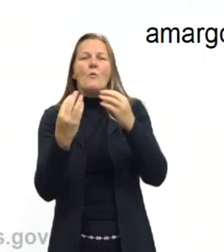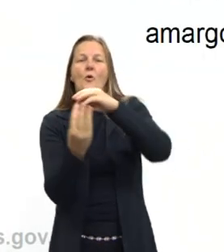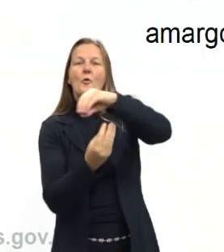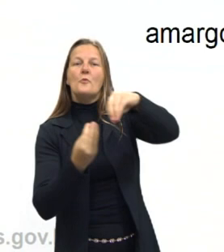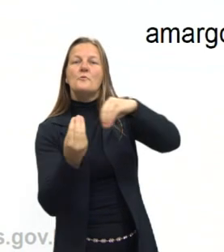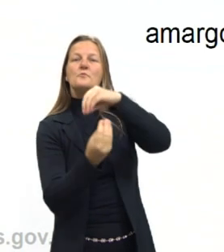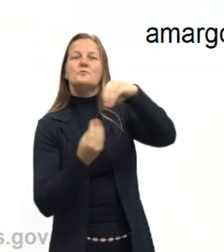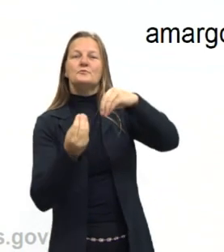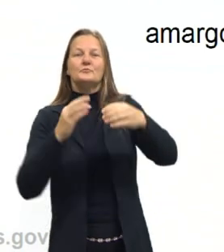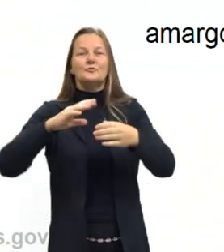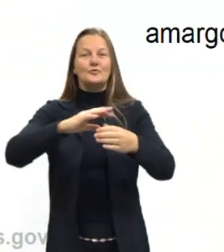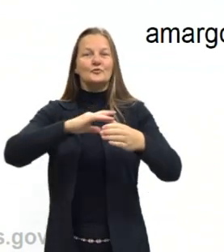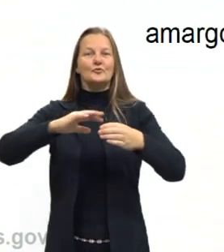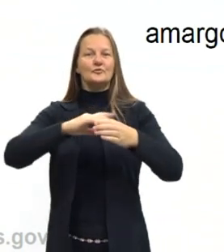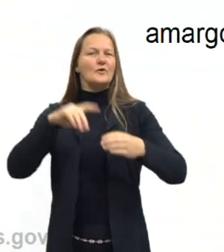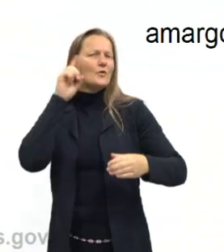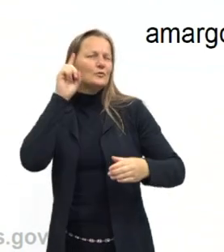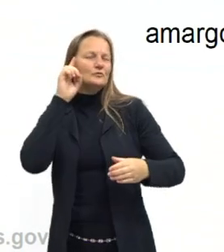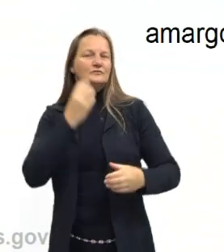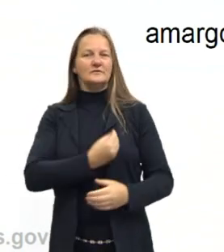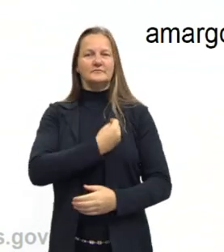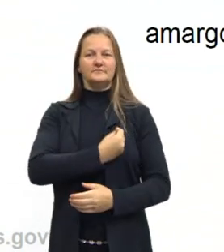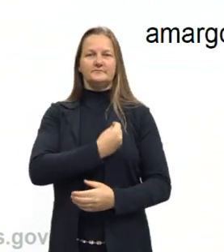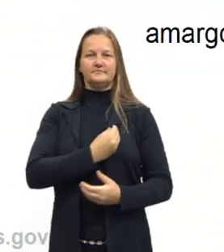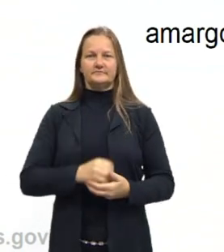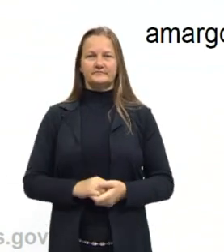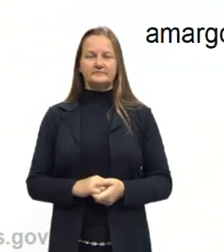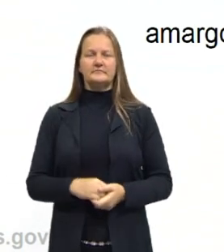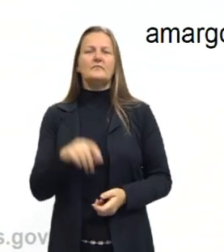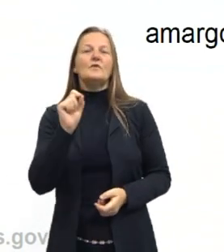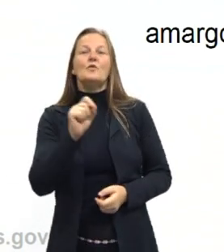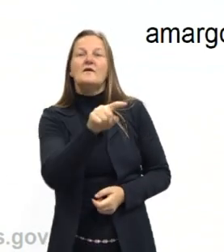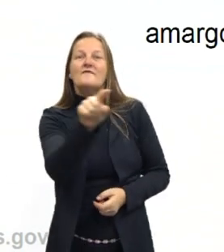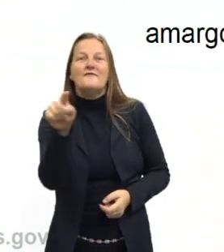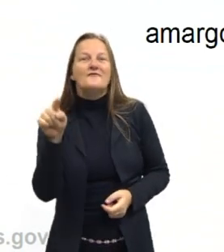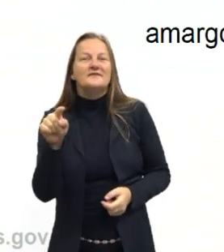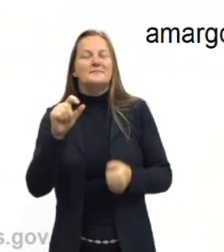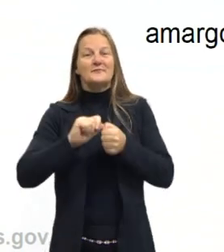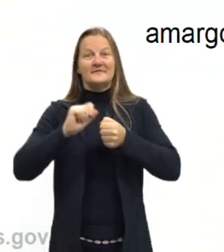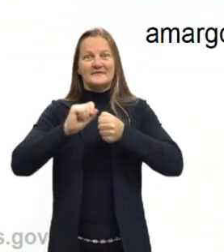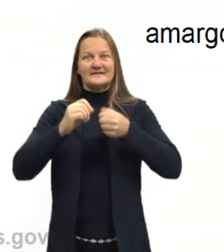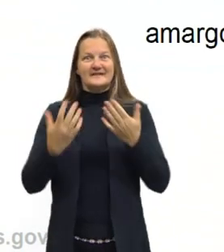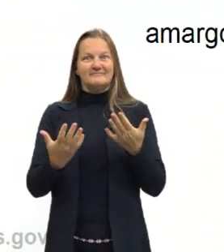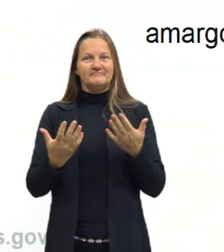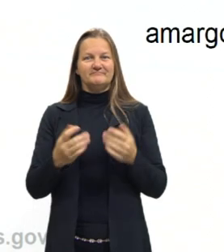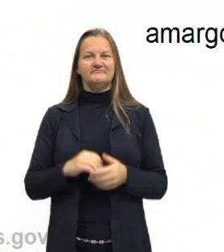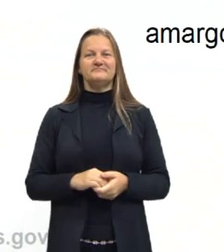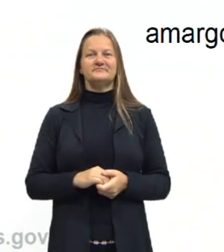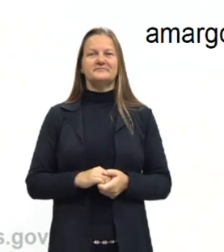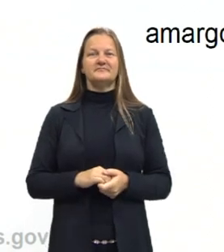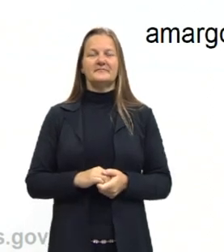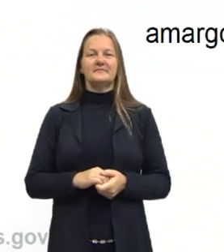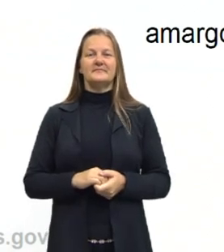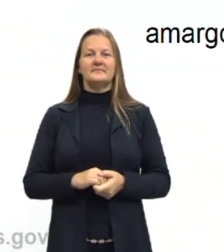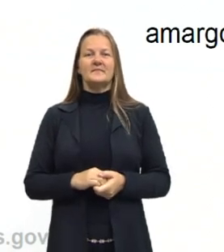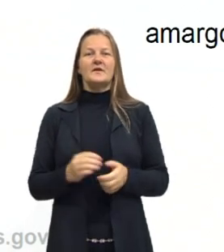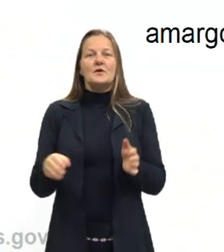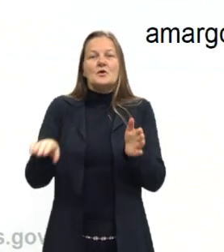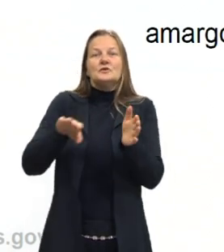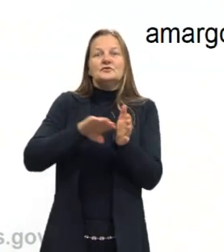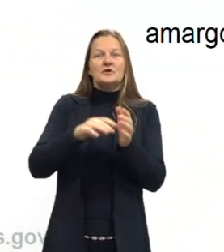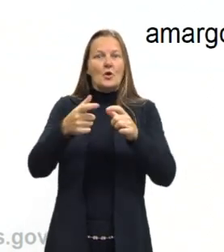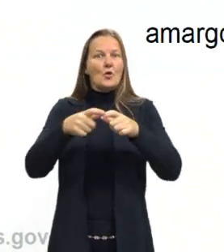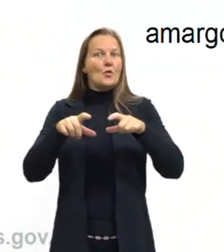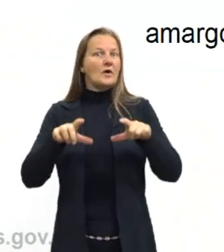de soluções no nosso dia a dia. O que vocês podem fazer quando a gente chega num